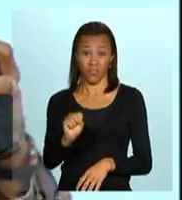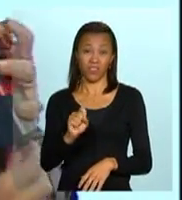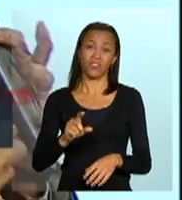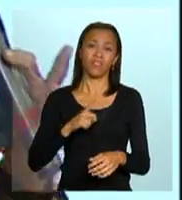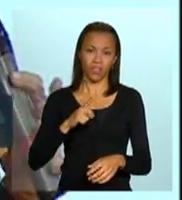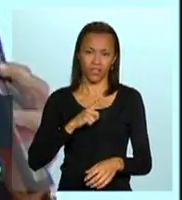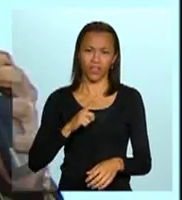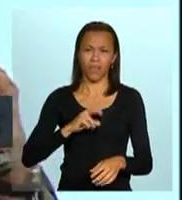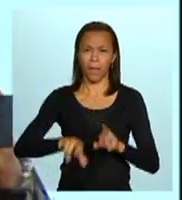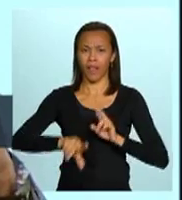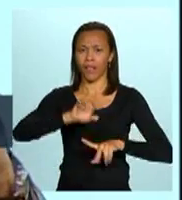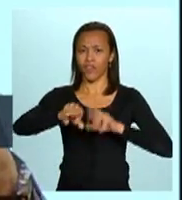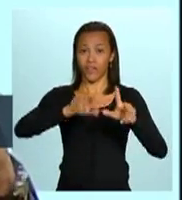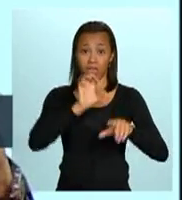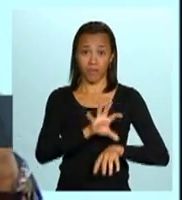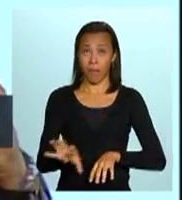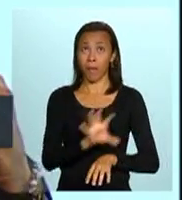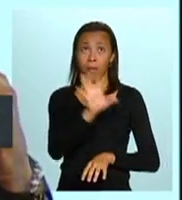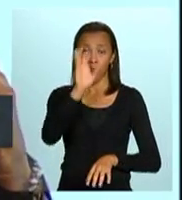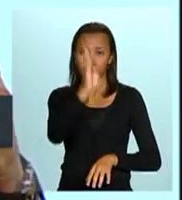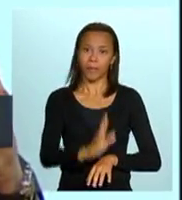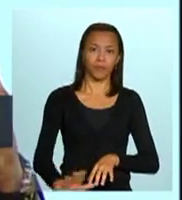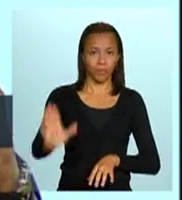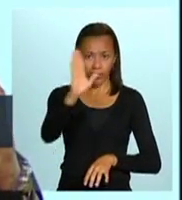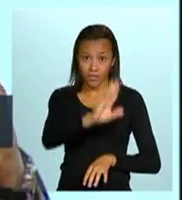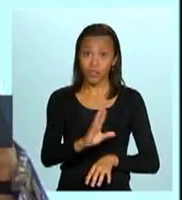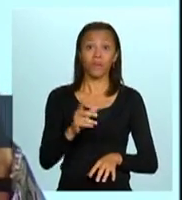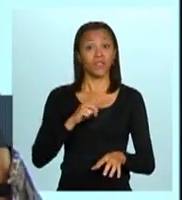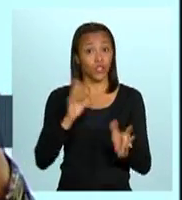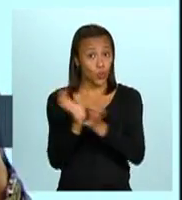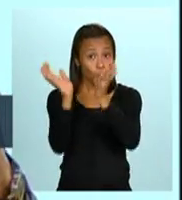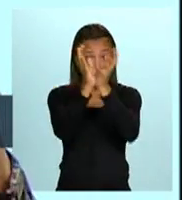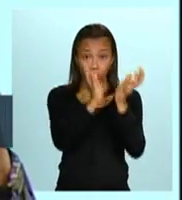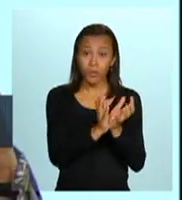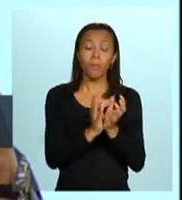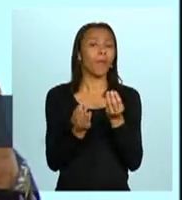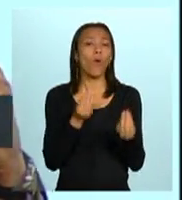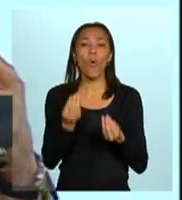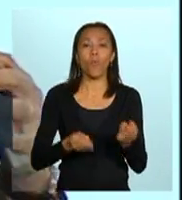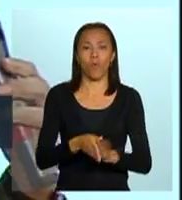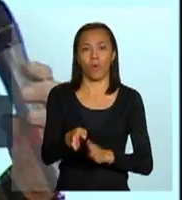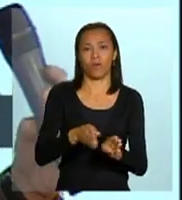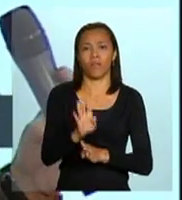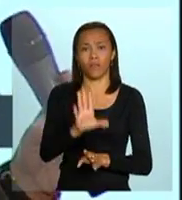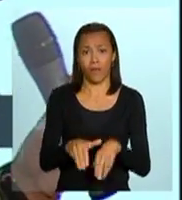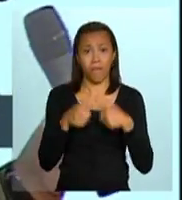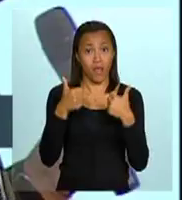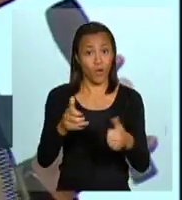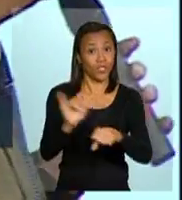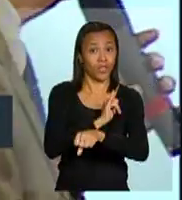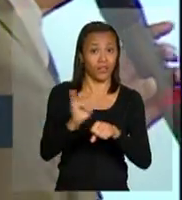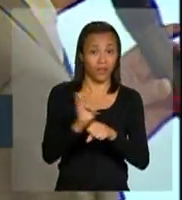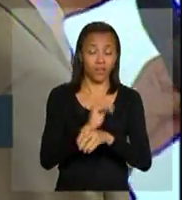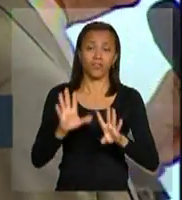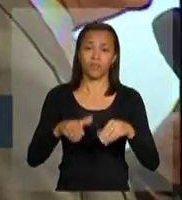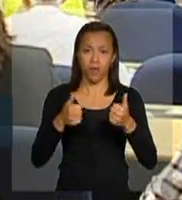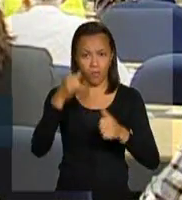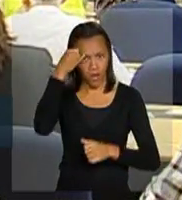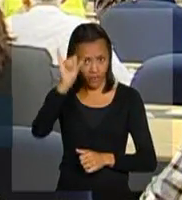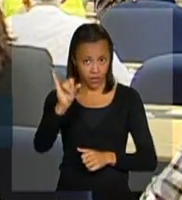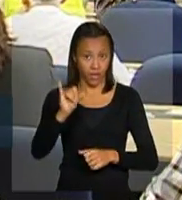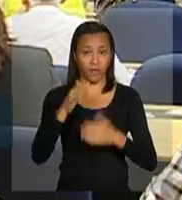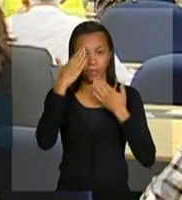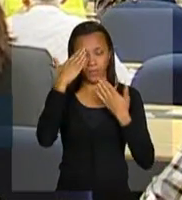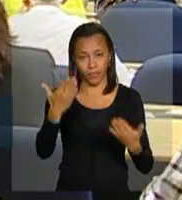regional, estado, de grupos e que seguramente orientam melhor a adoção de ações e medidas preventivas.